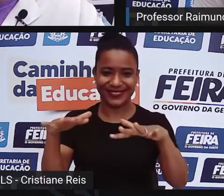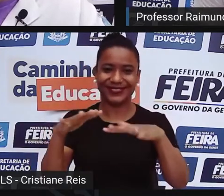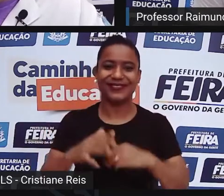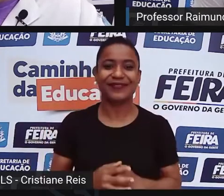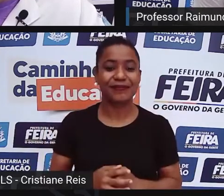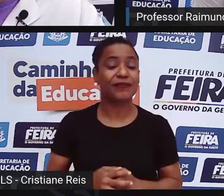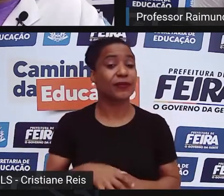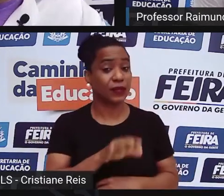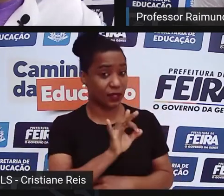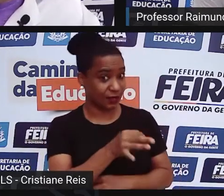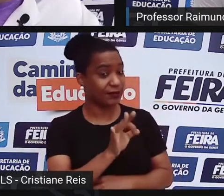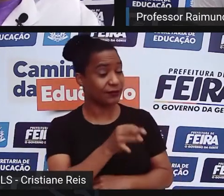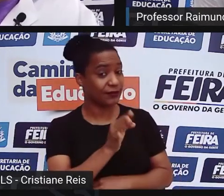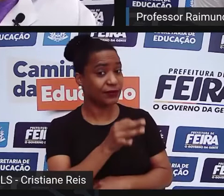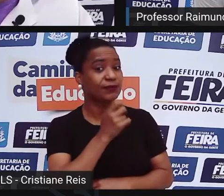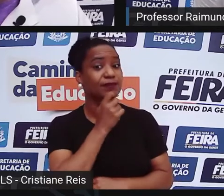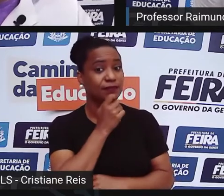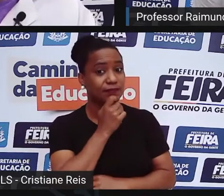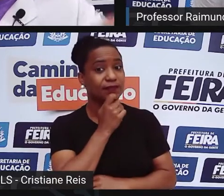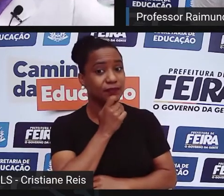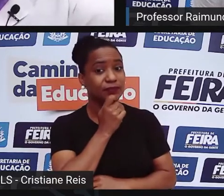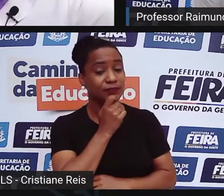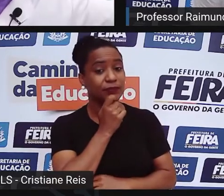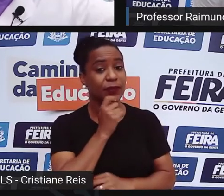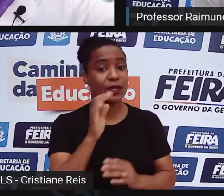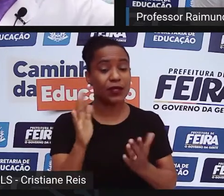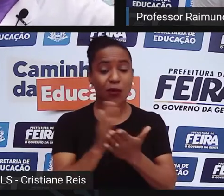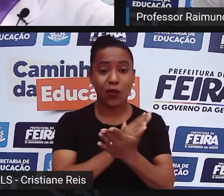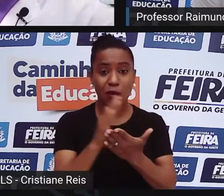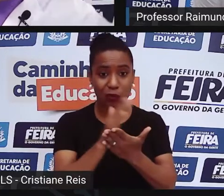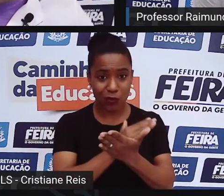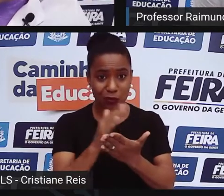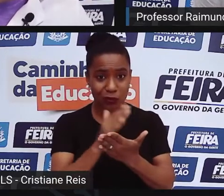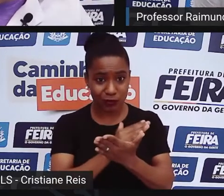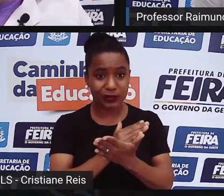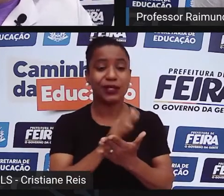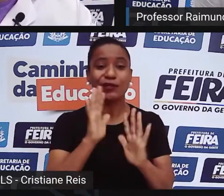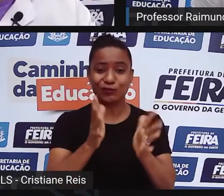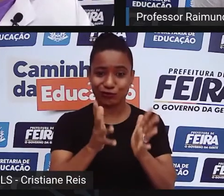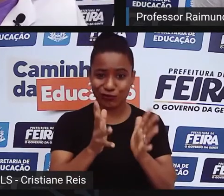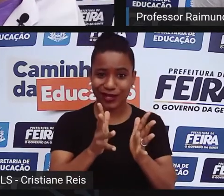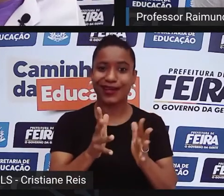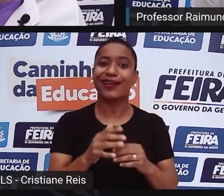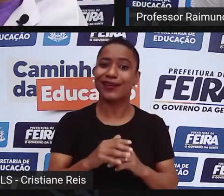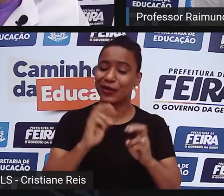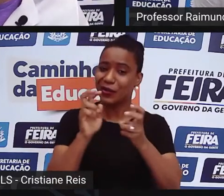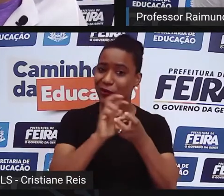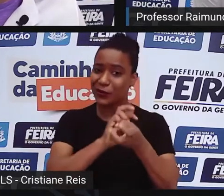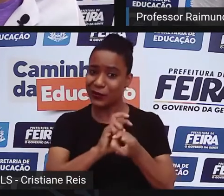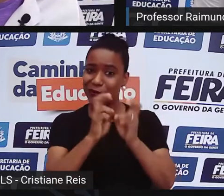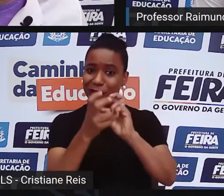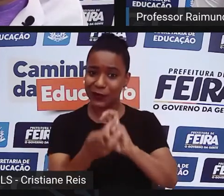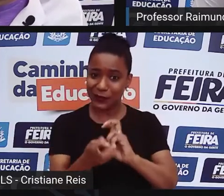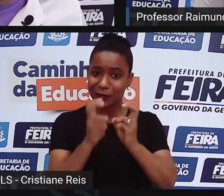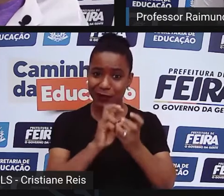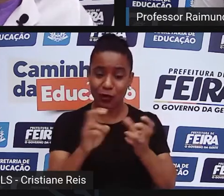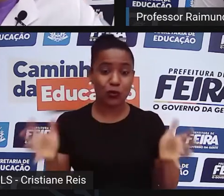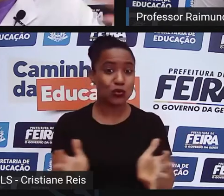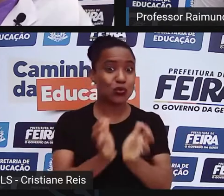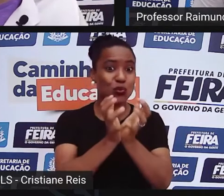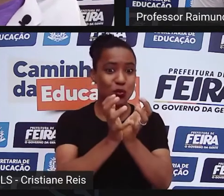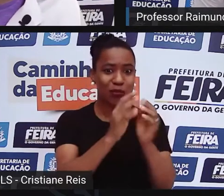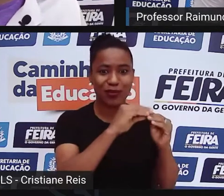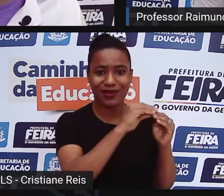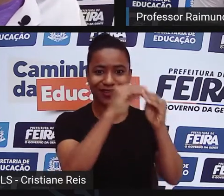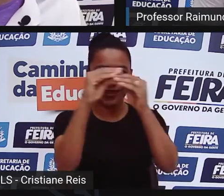Inclusive, tem algumas iniciativas que estão levando, já levam há alguns anos capoeira para outros países, a capoeira é